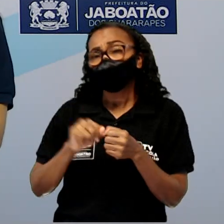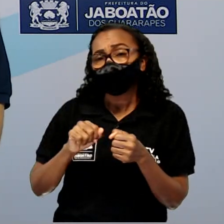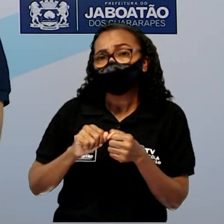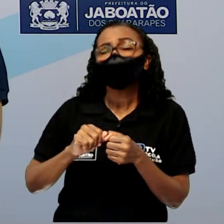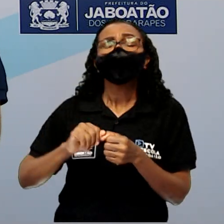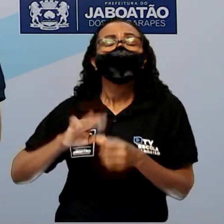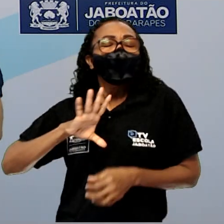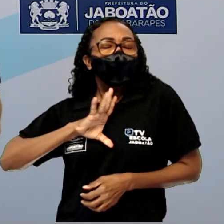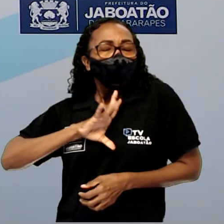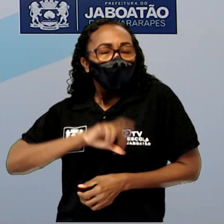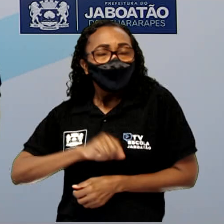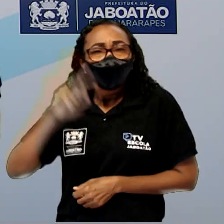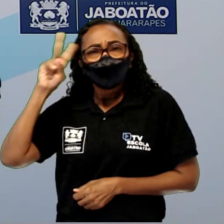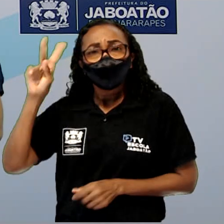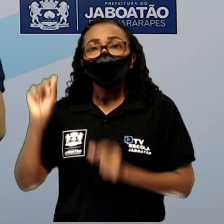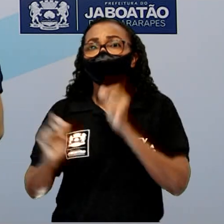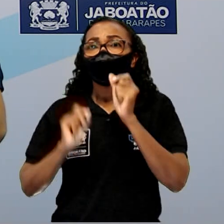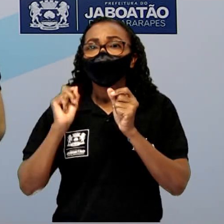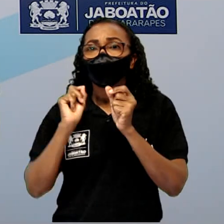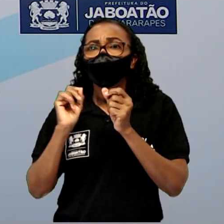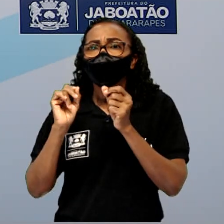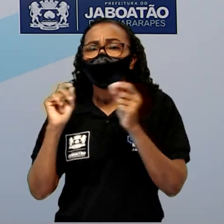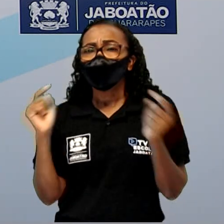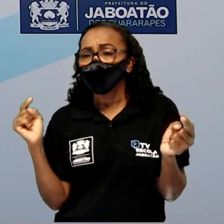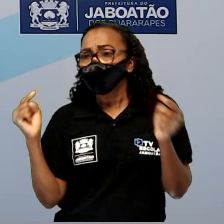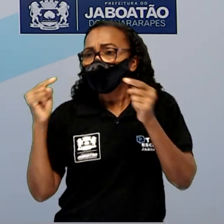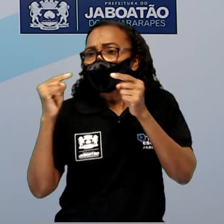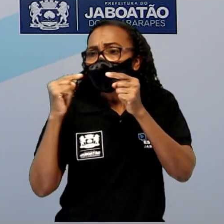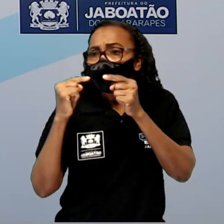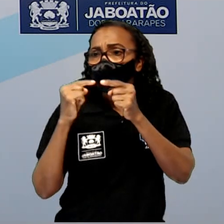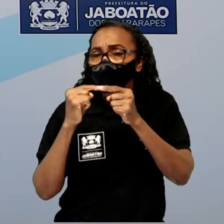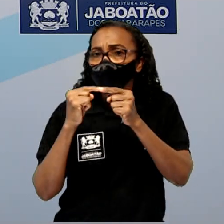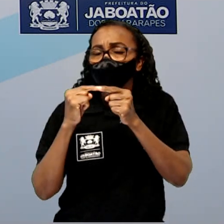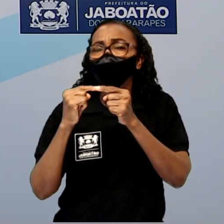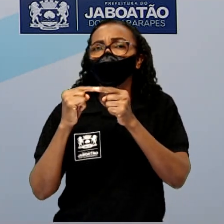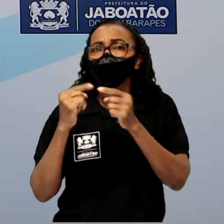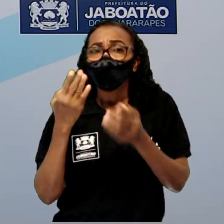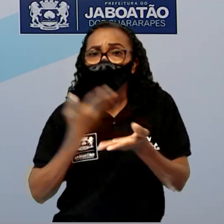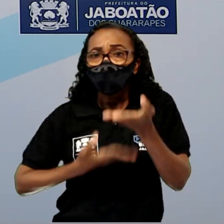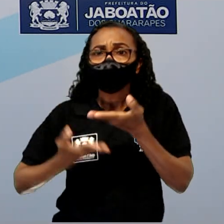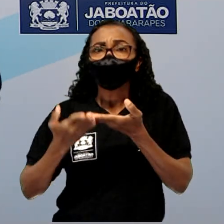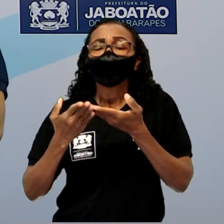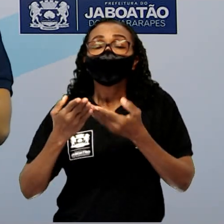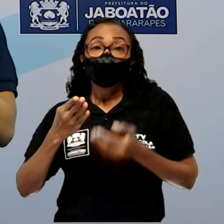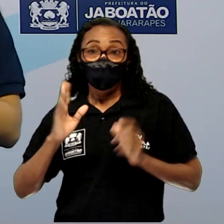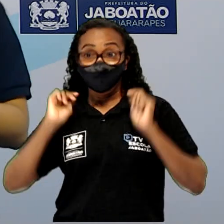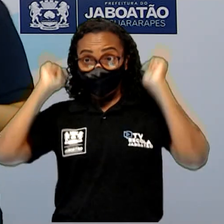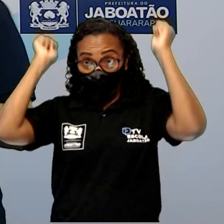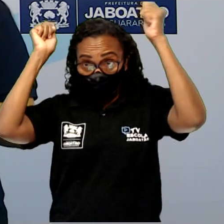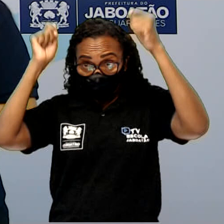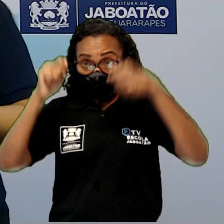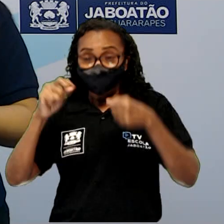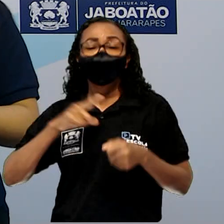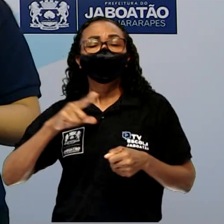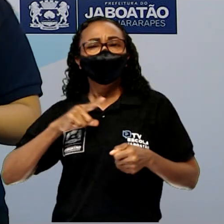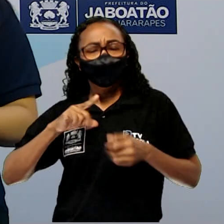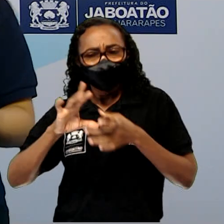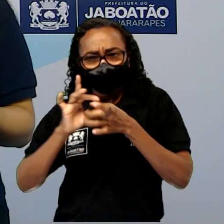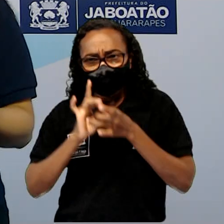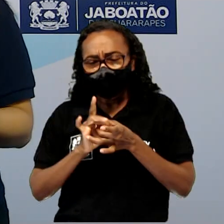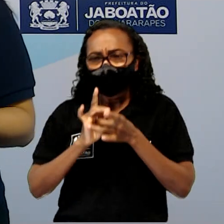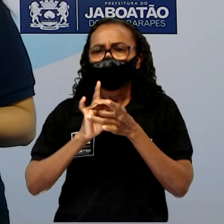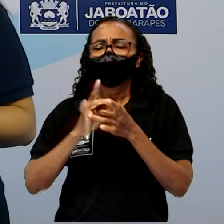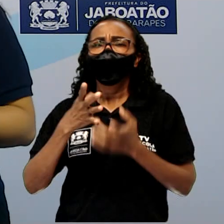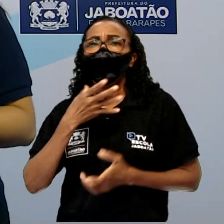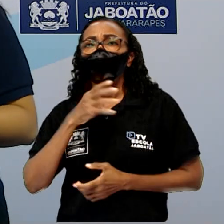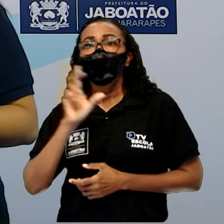história era a relação. Amar essa história era a relação que a Chapeuzinho tinha com a avó. Eu